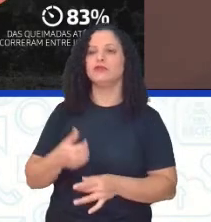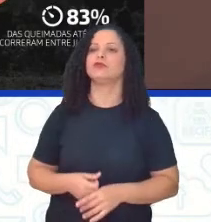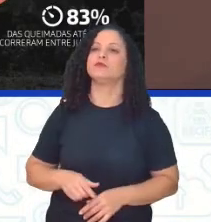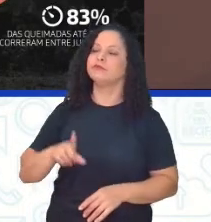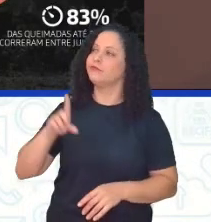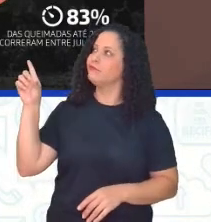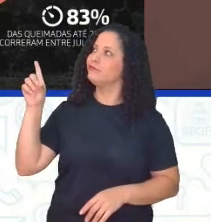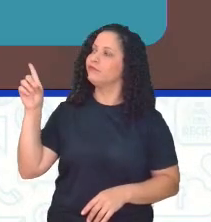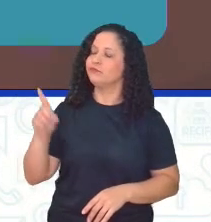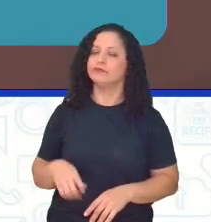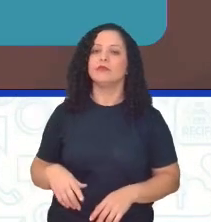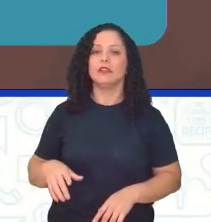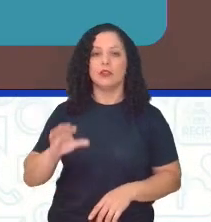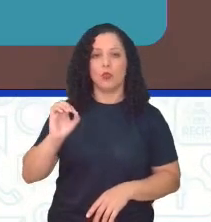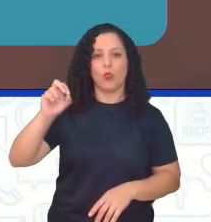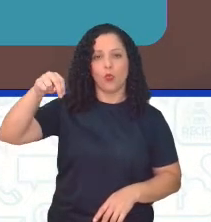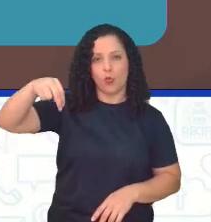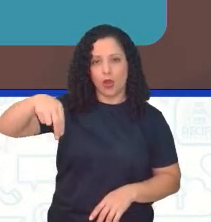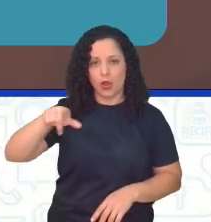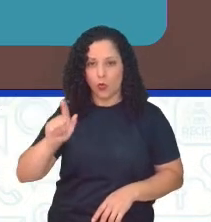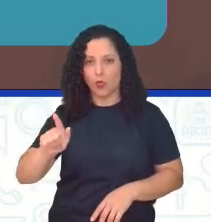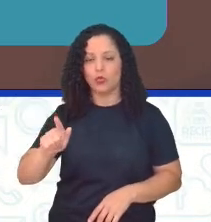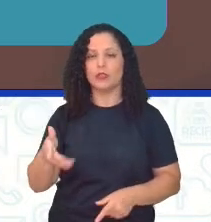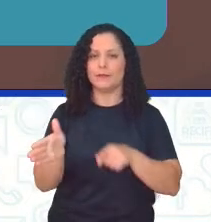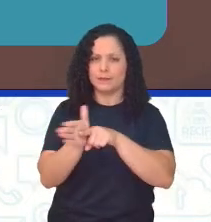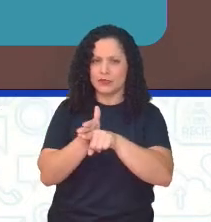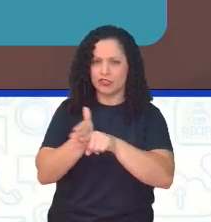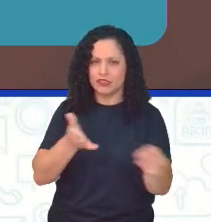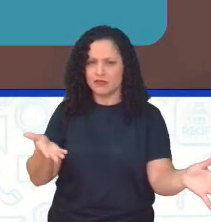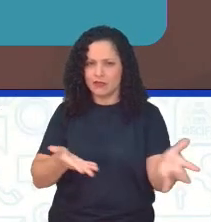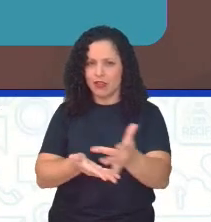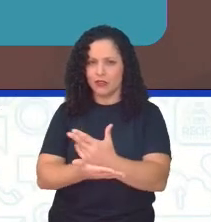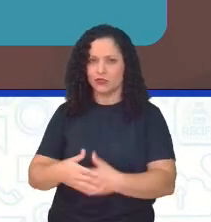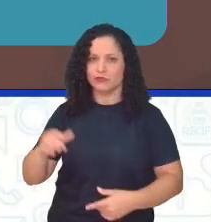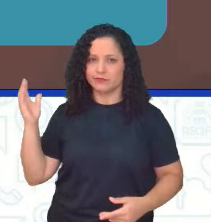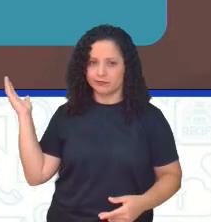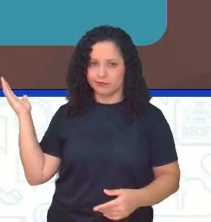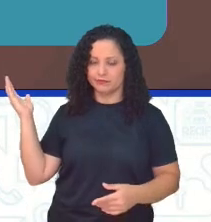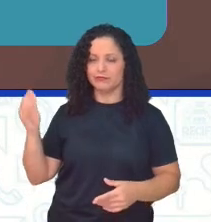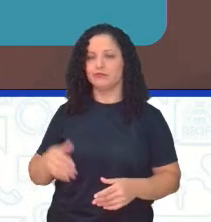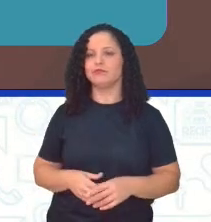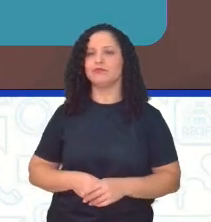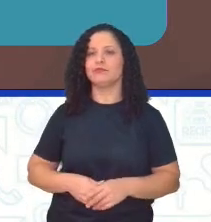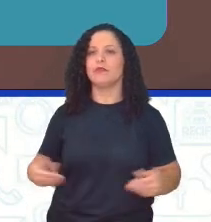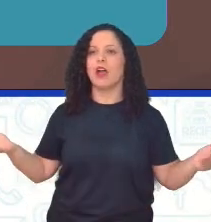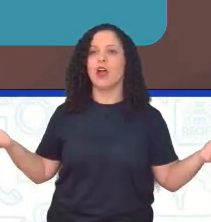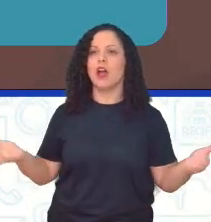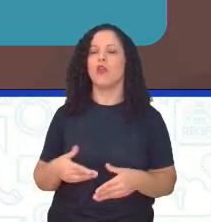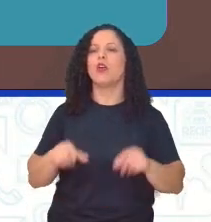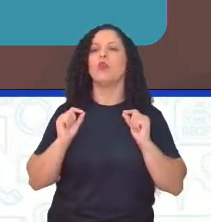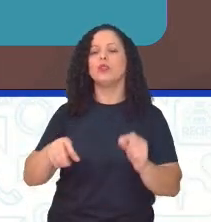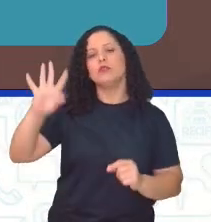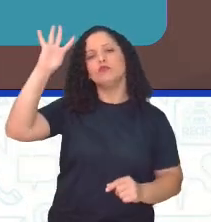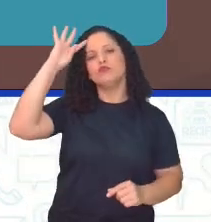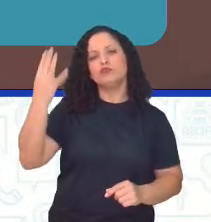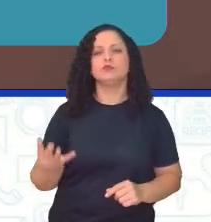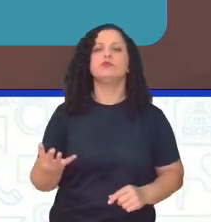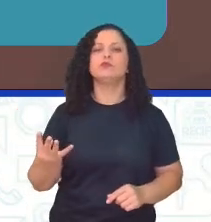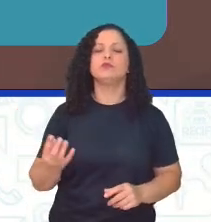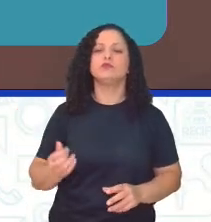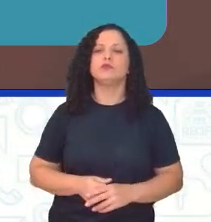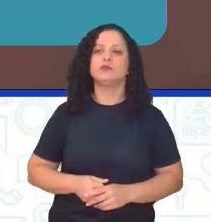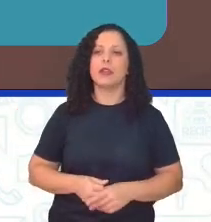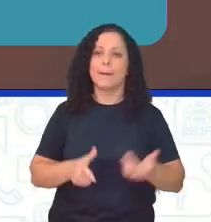chamada MapBiomas, né? Então, um grupo de estudo que vai pesquisar isso aí. Ó, consequências, rapidamente. Então, problemas